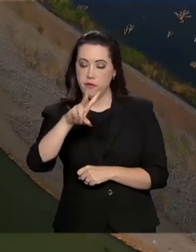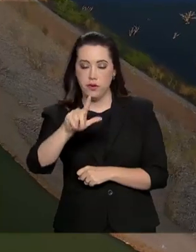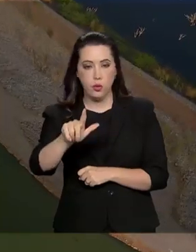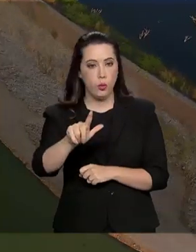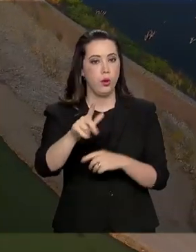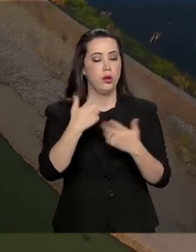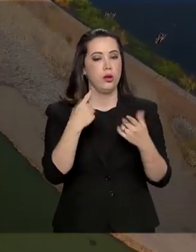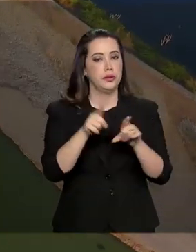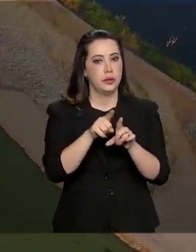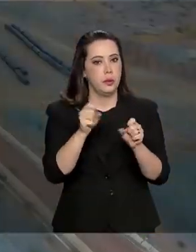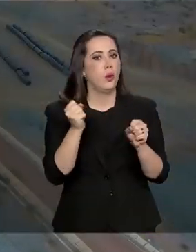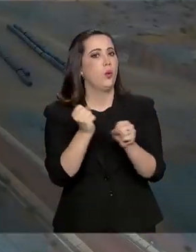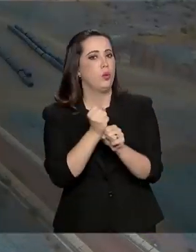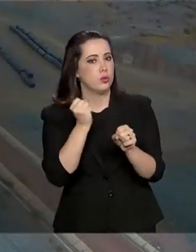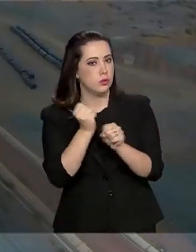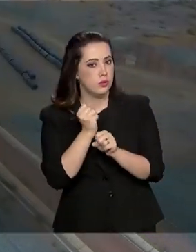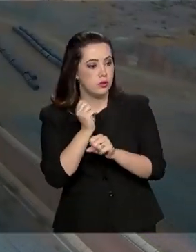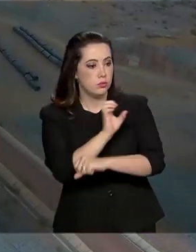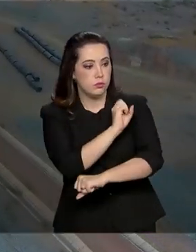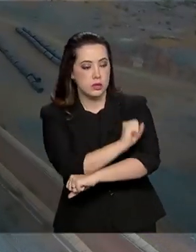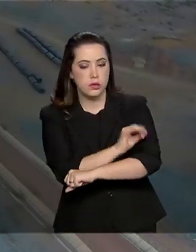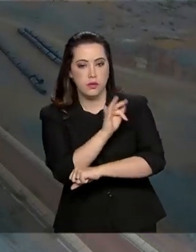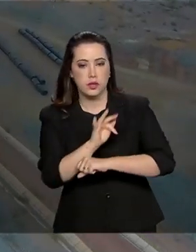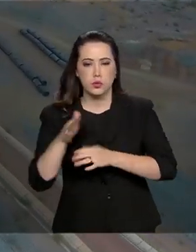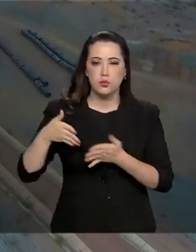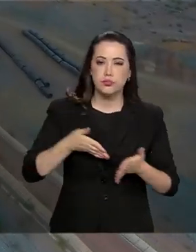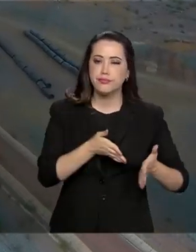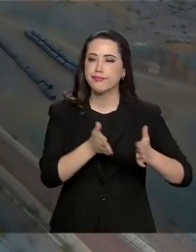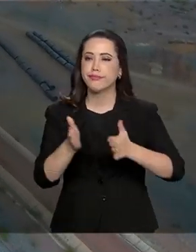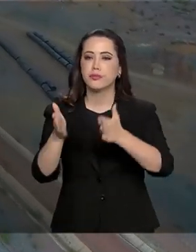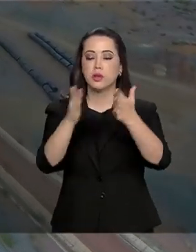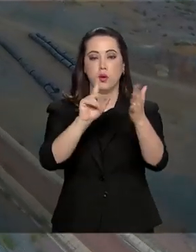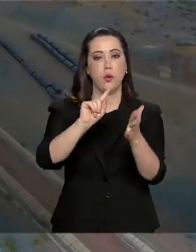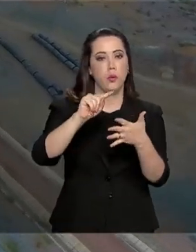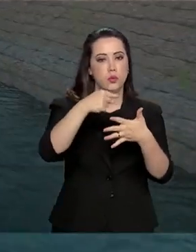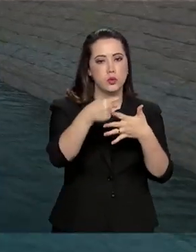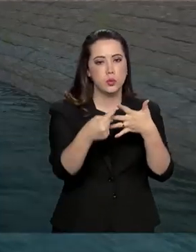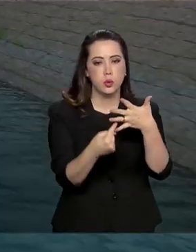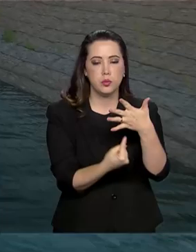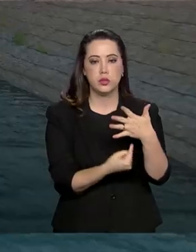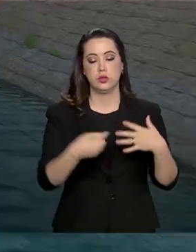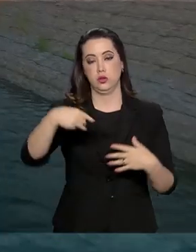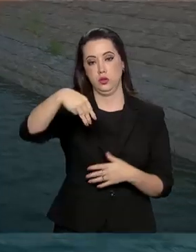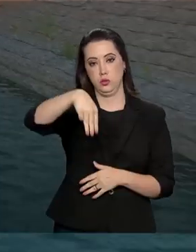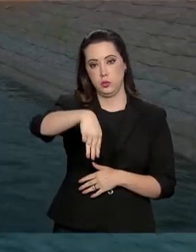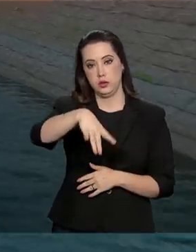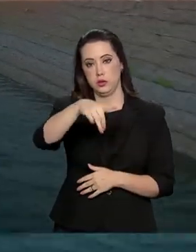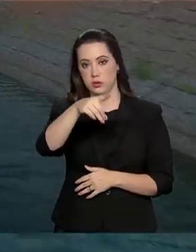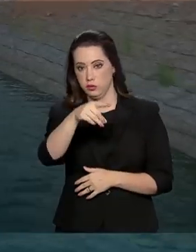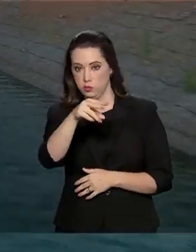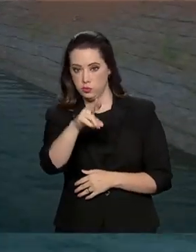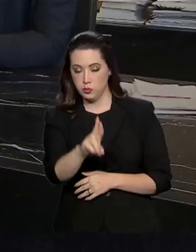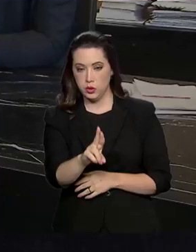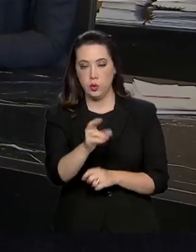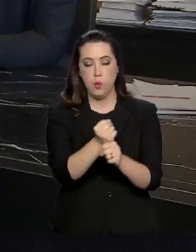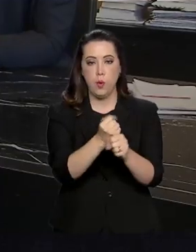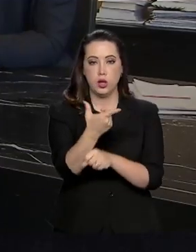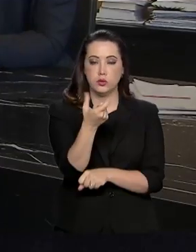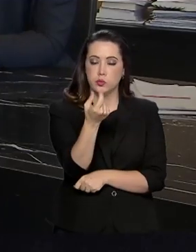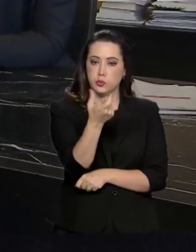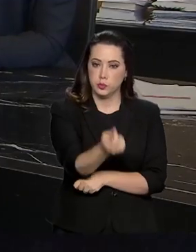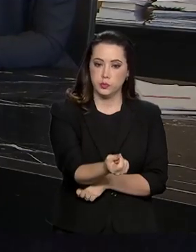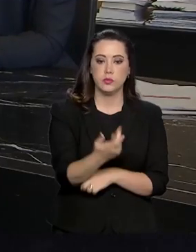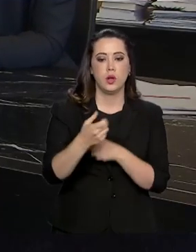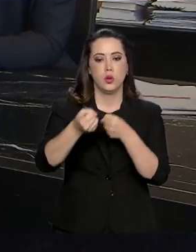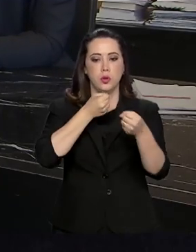Projeto São Francisco. Esta é a pauta do Ministério do Desenvolvimento Regional para 2020. Numa